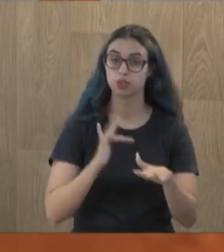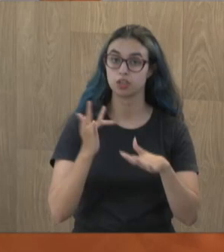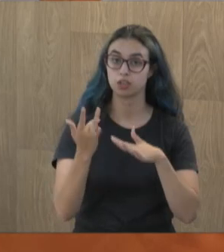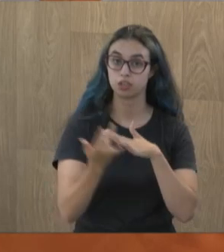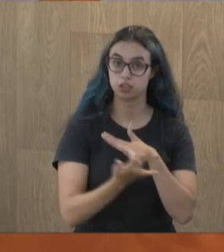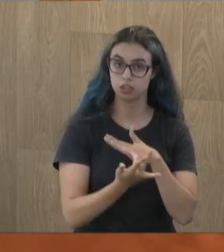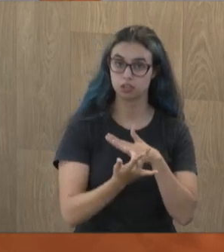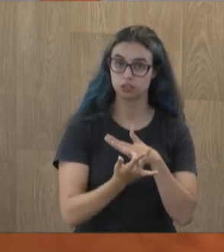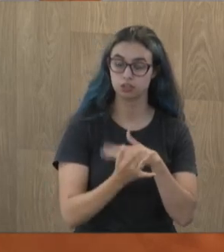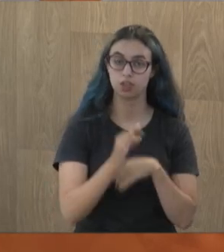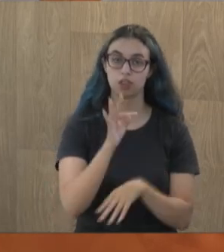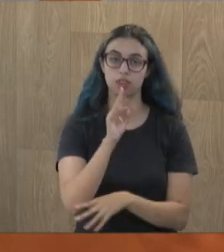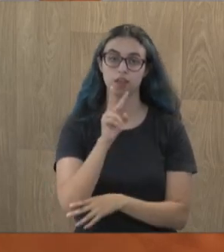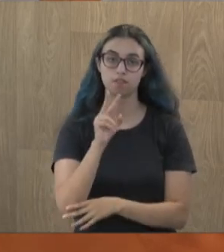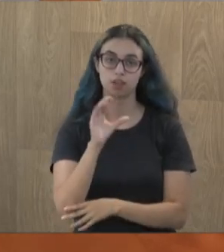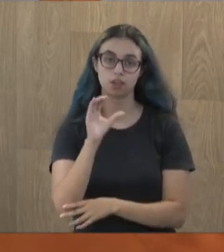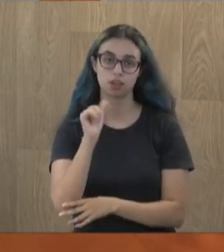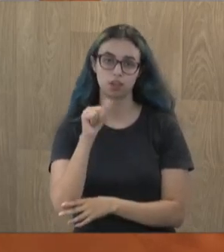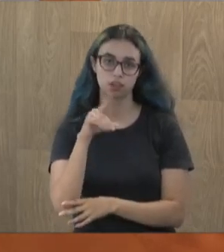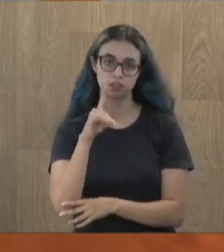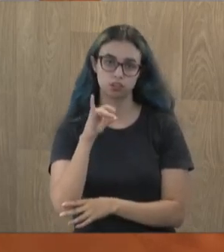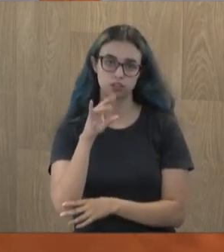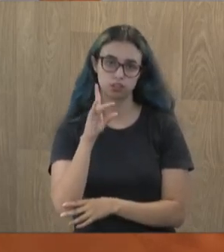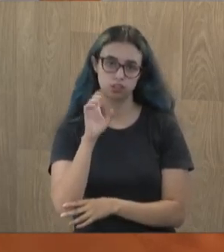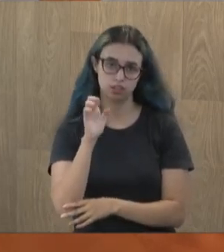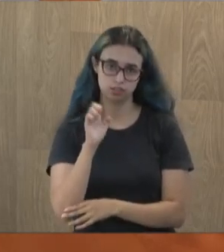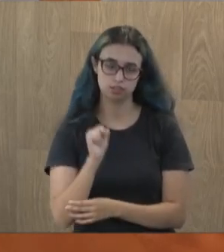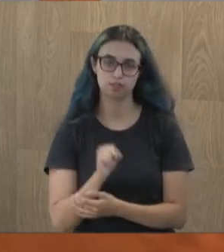tradicional TV Candidessa aqui de Divinópolis, né?